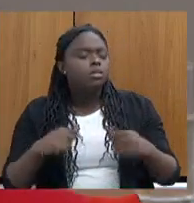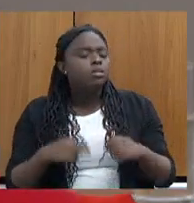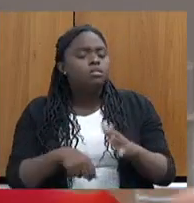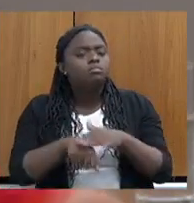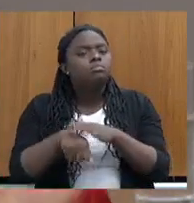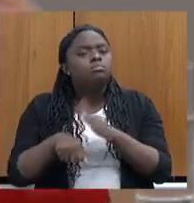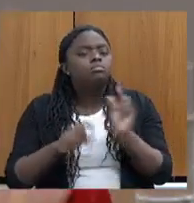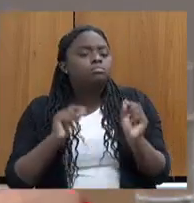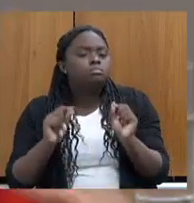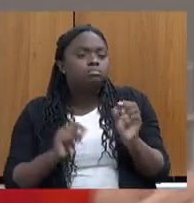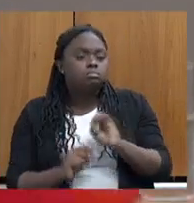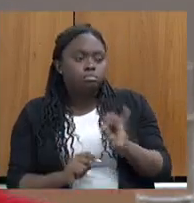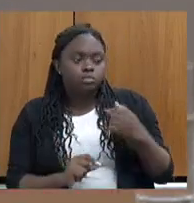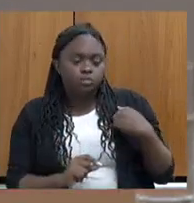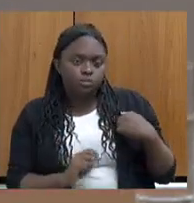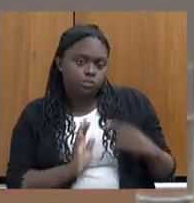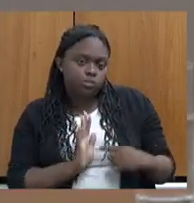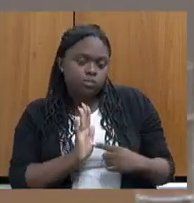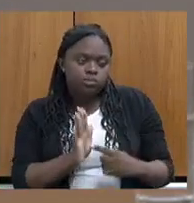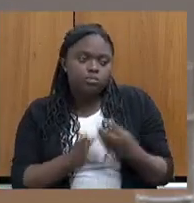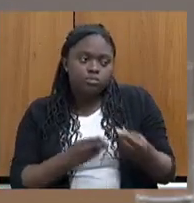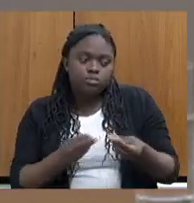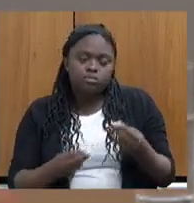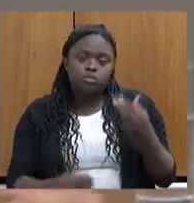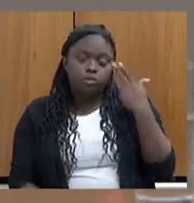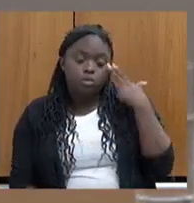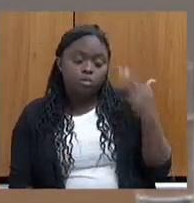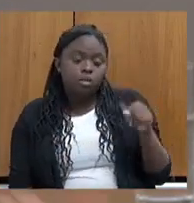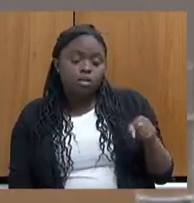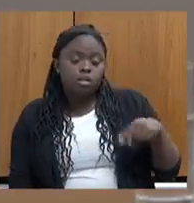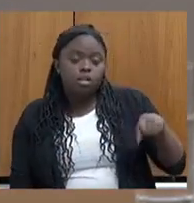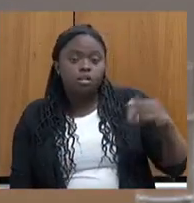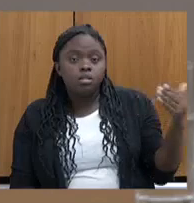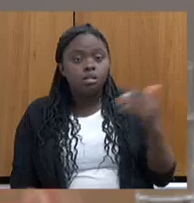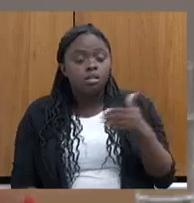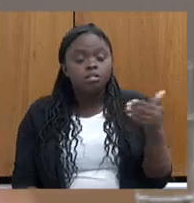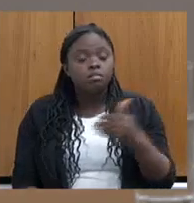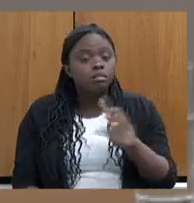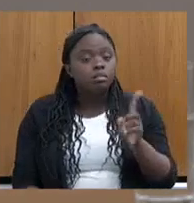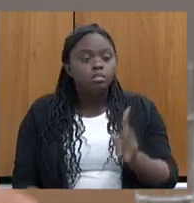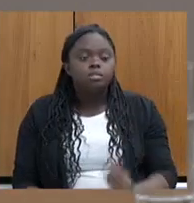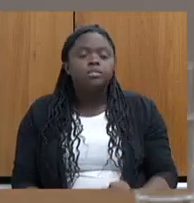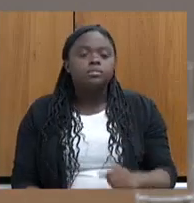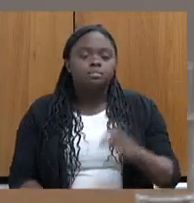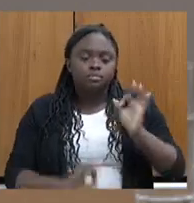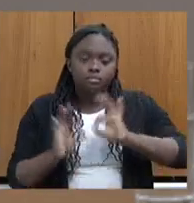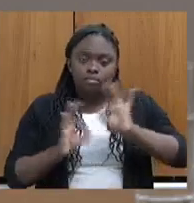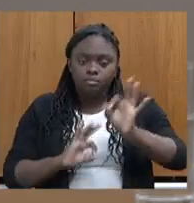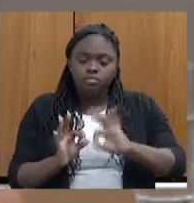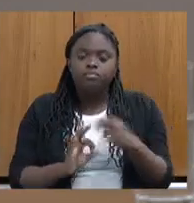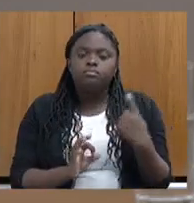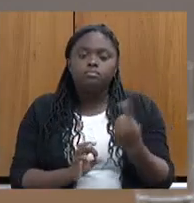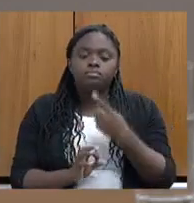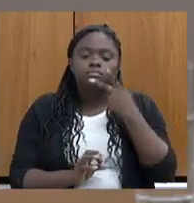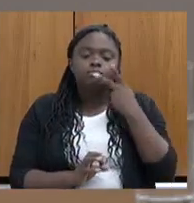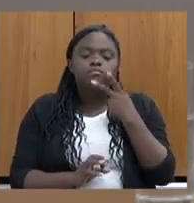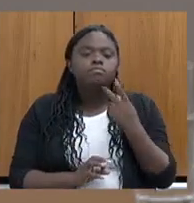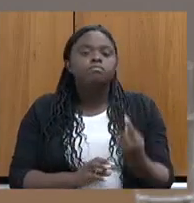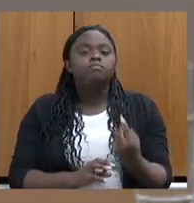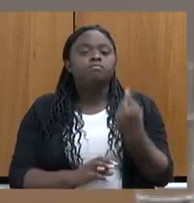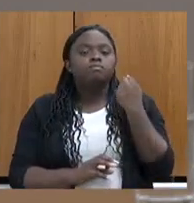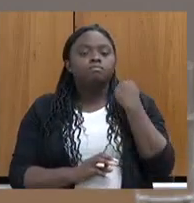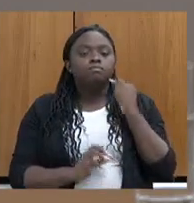daquele jeito que é tradicional e eles não estão indo. Então, esse trabalho, quando eu falo que o plano, a gente deu um passo atrás para fazer um